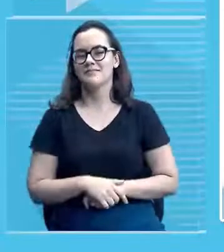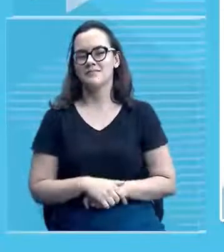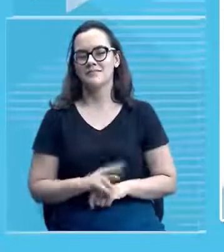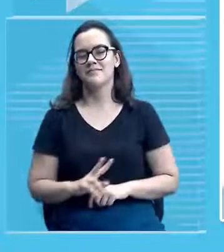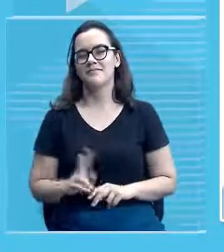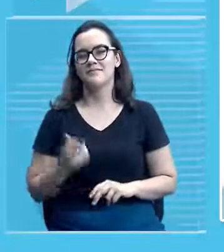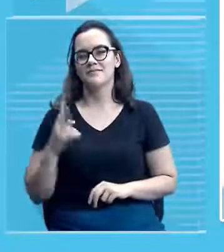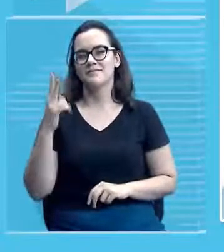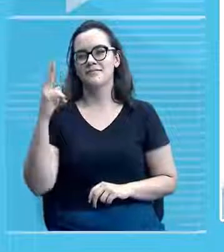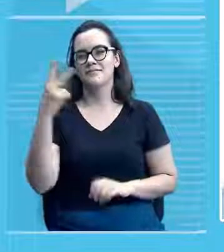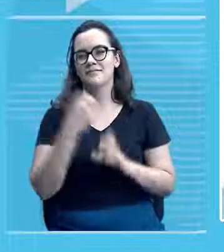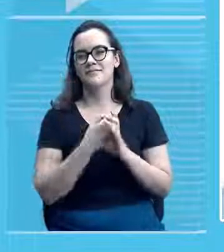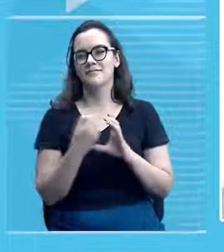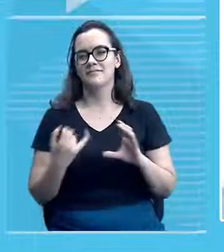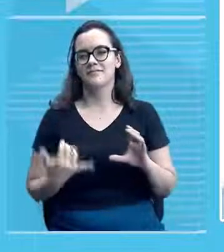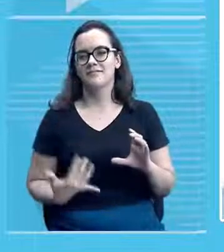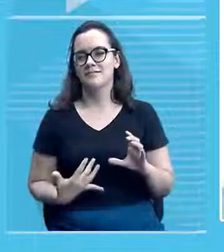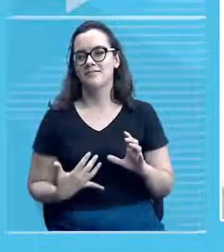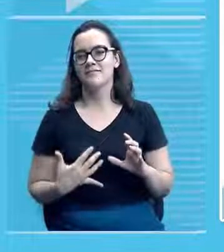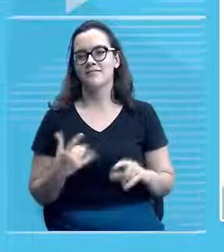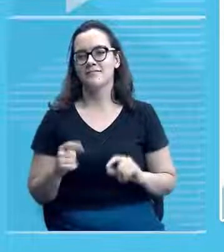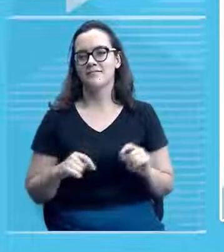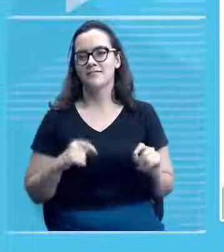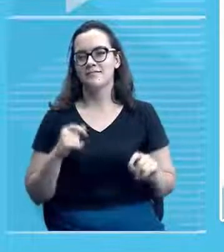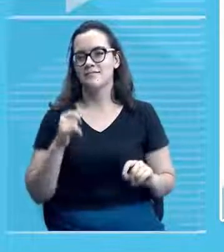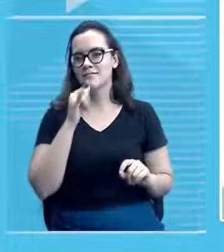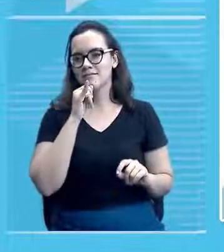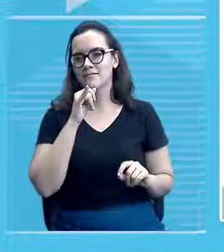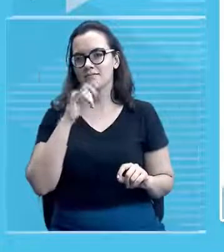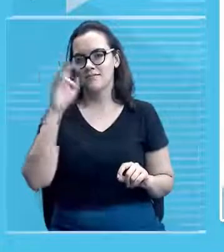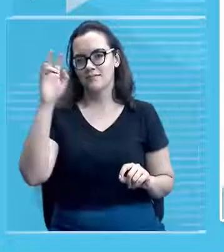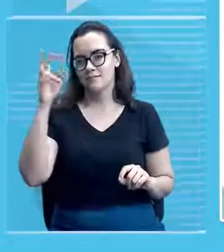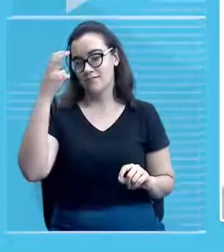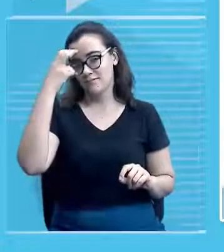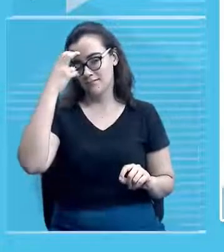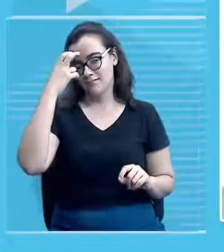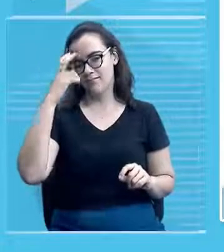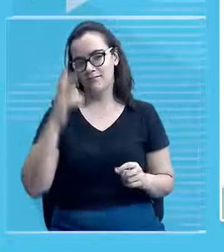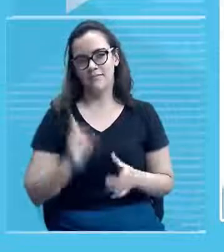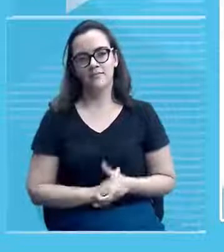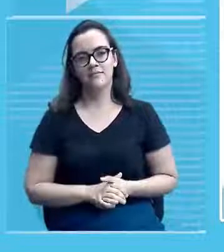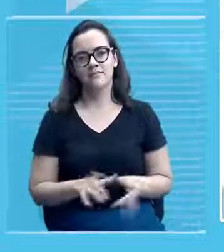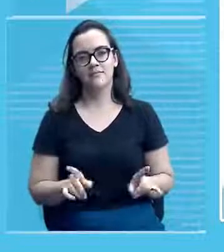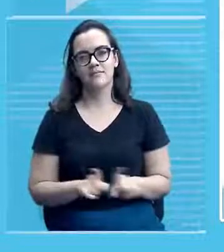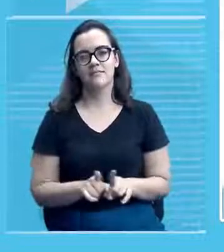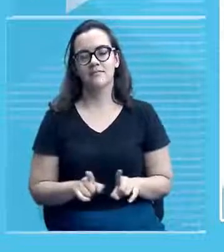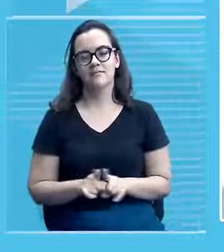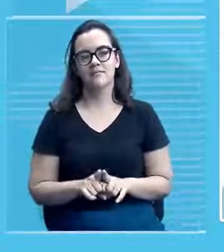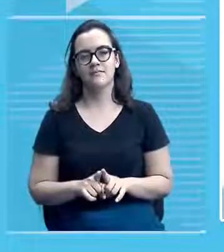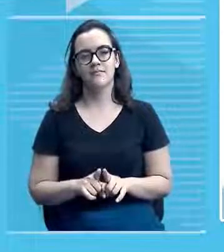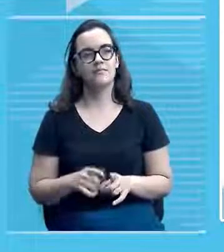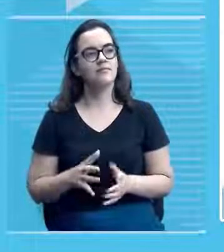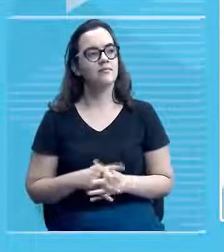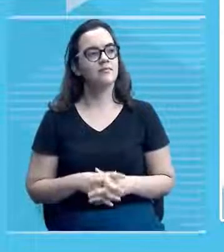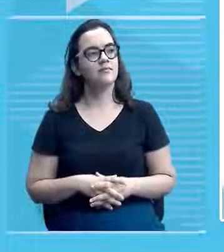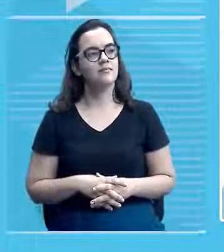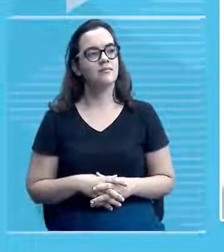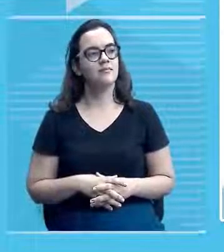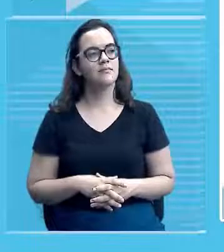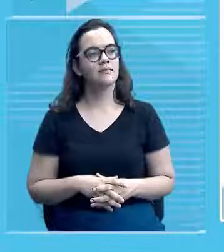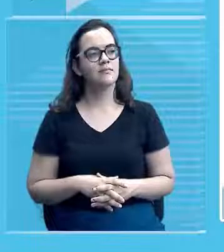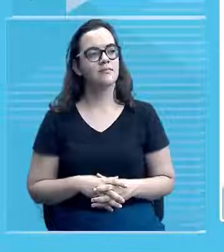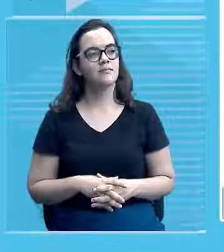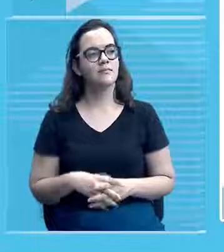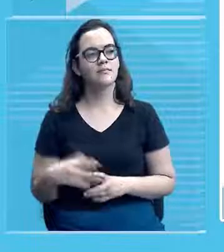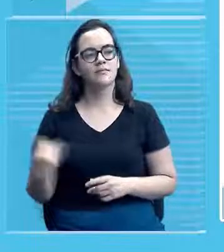característicos, né? De sua contora e do seu estudo racional, né? Como aprendizado,